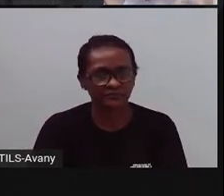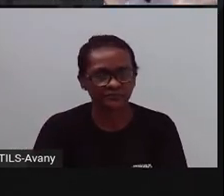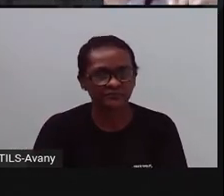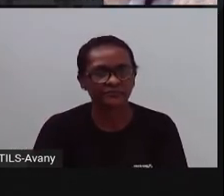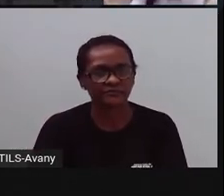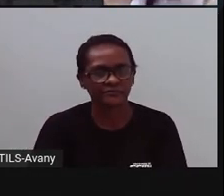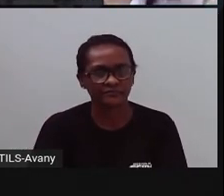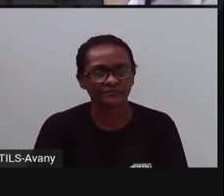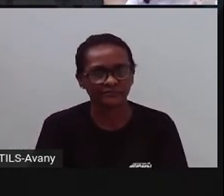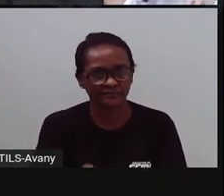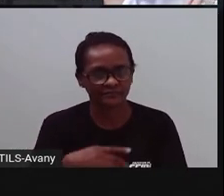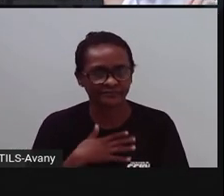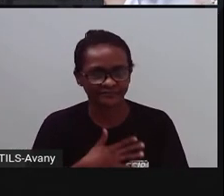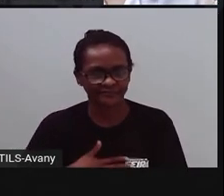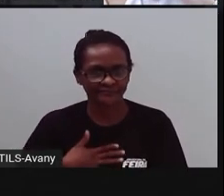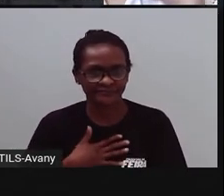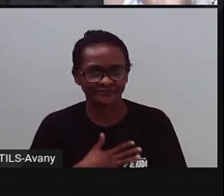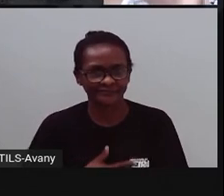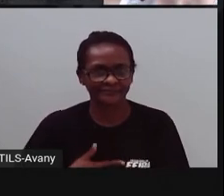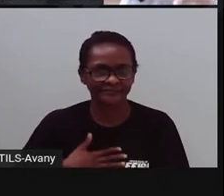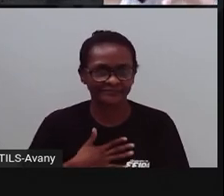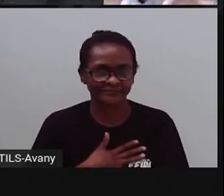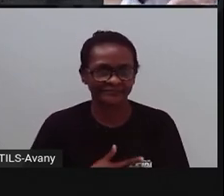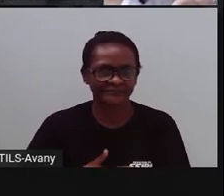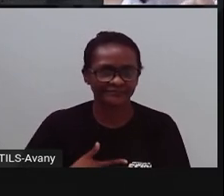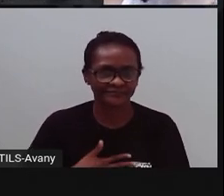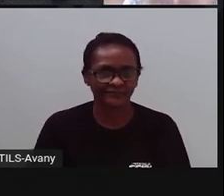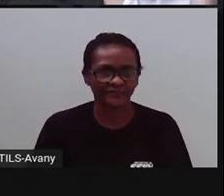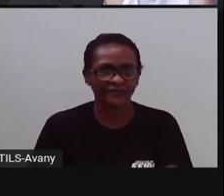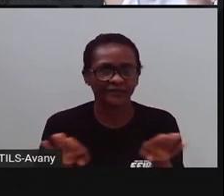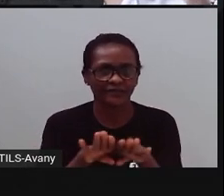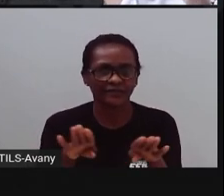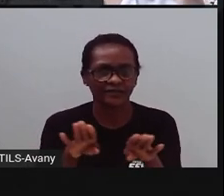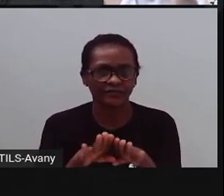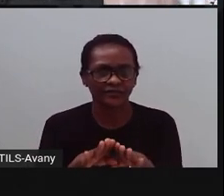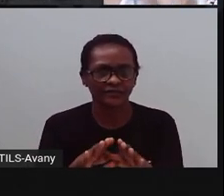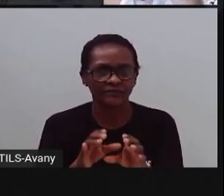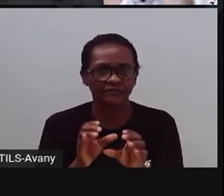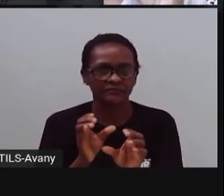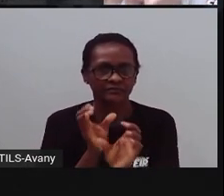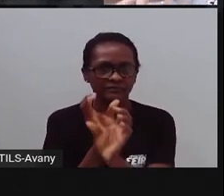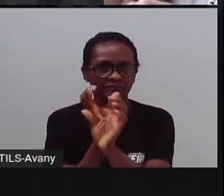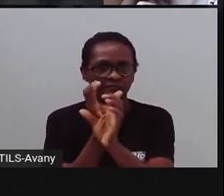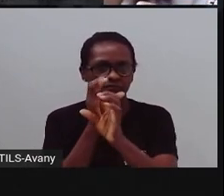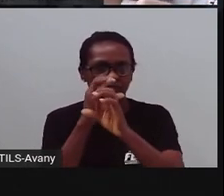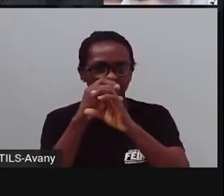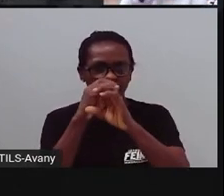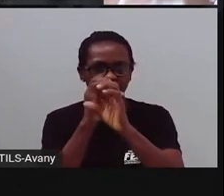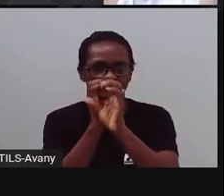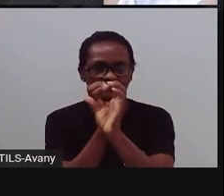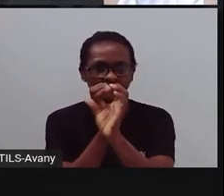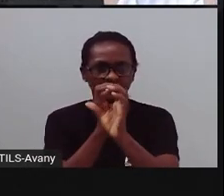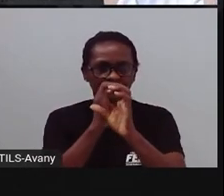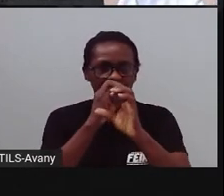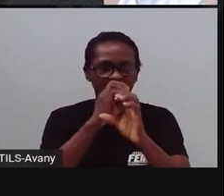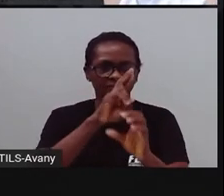certeza que vocês vão amar também. Esse museu aqui, o Observatório Antares, a PROA também já falou dele.